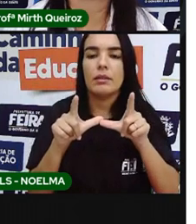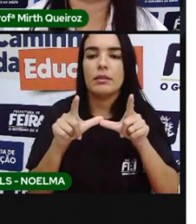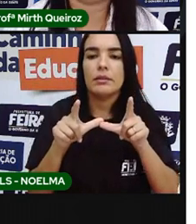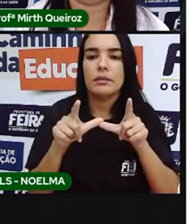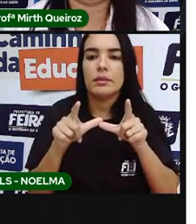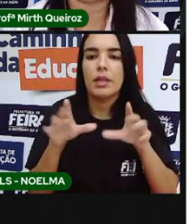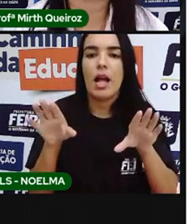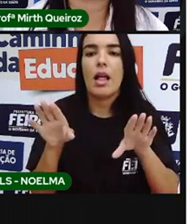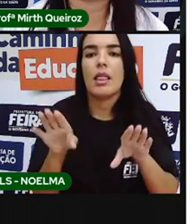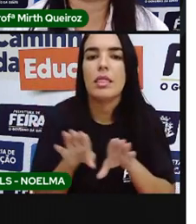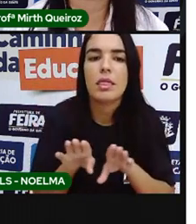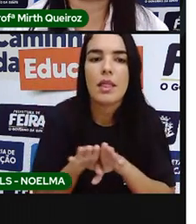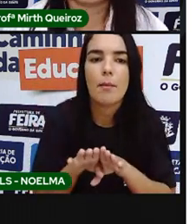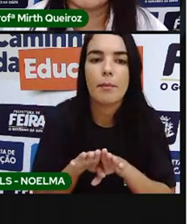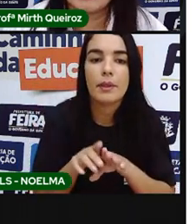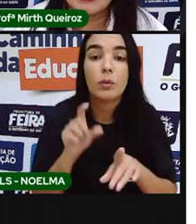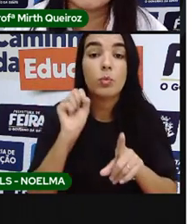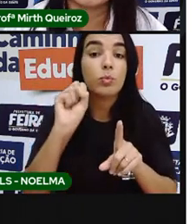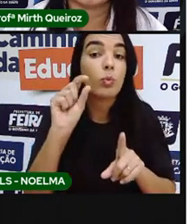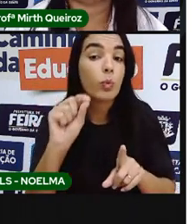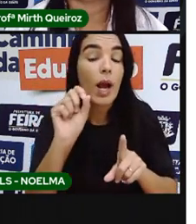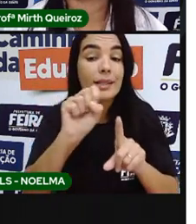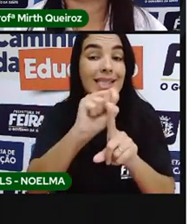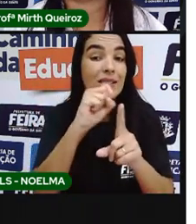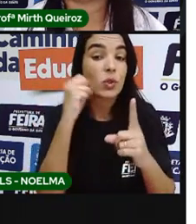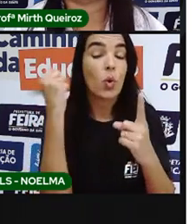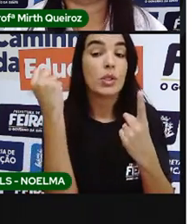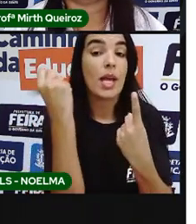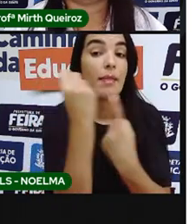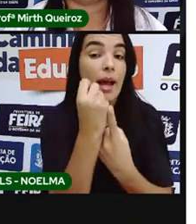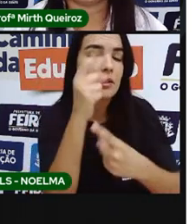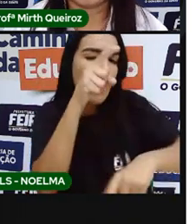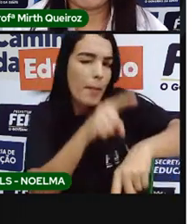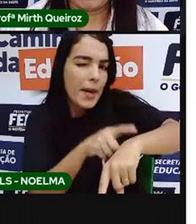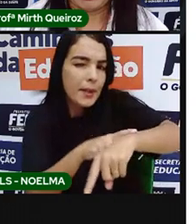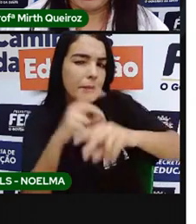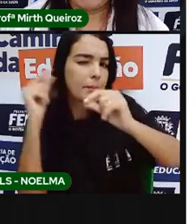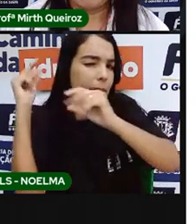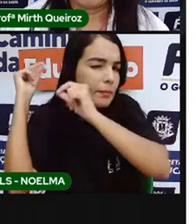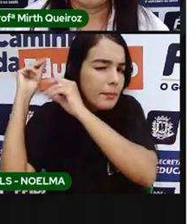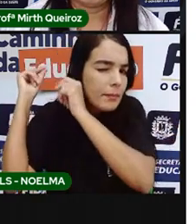caso, em relação à sociedade, né? Daquela época.